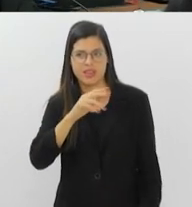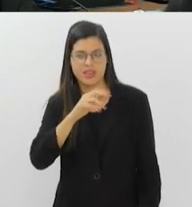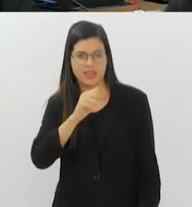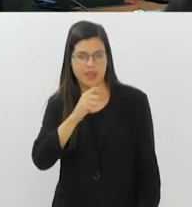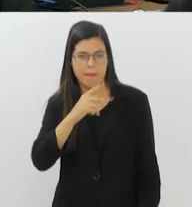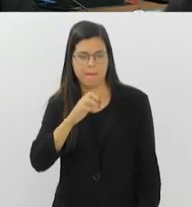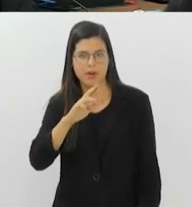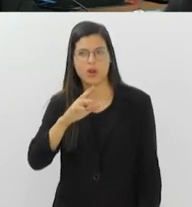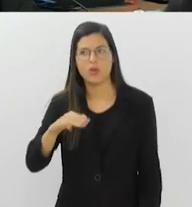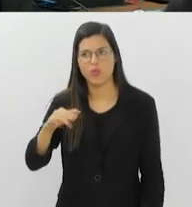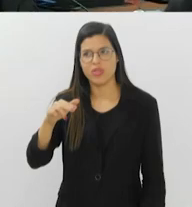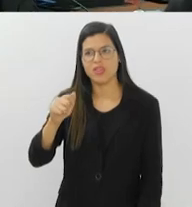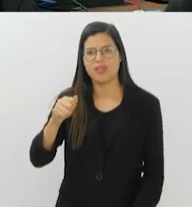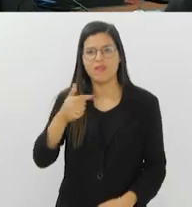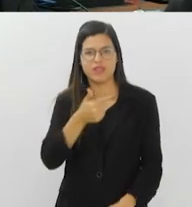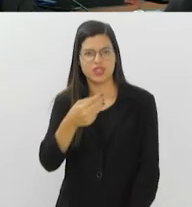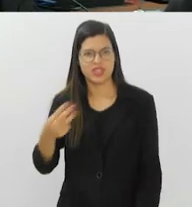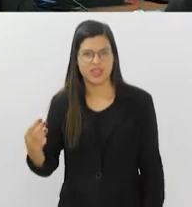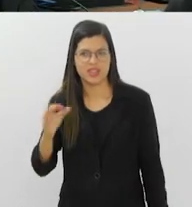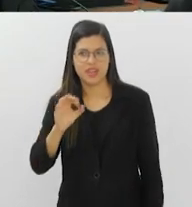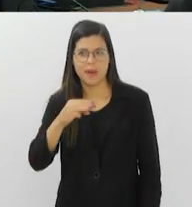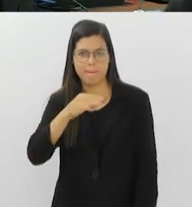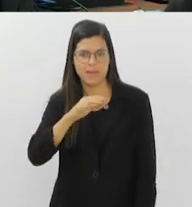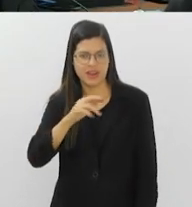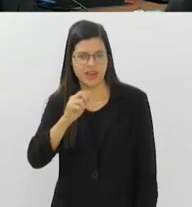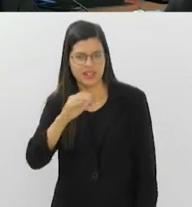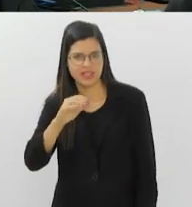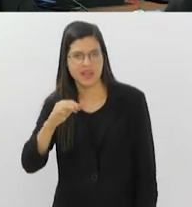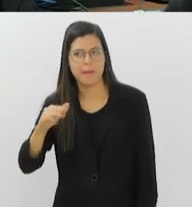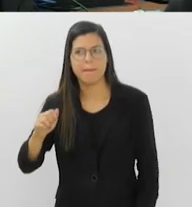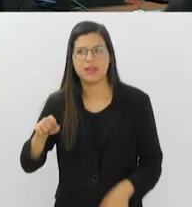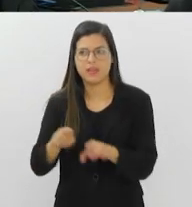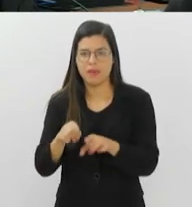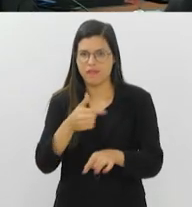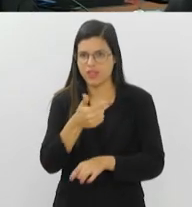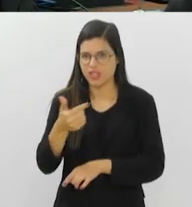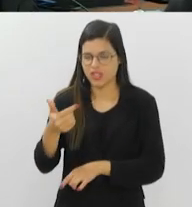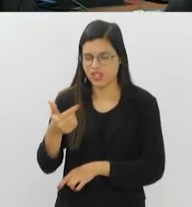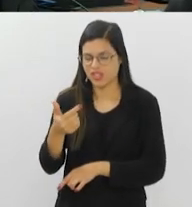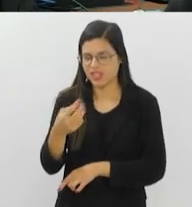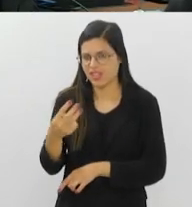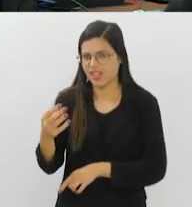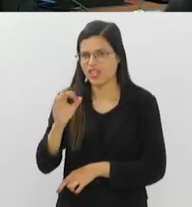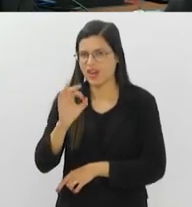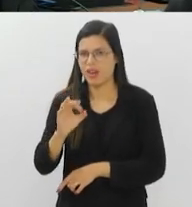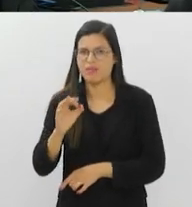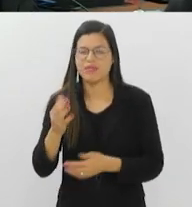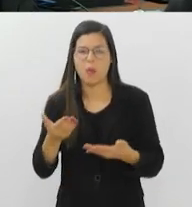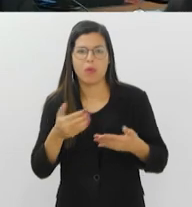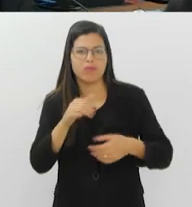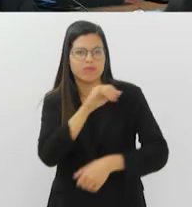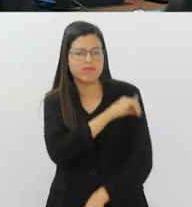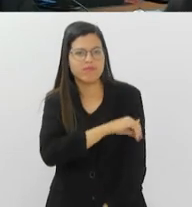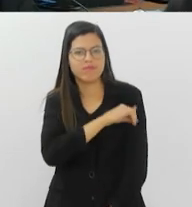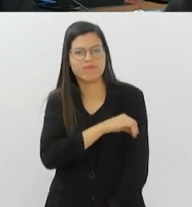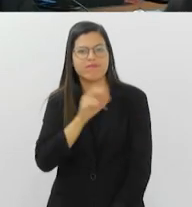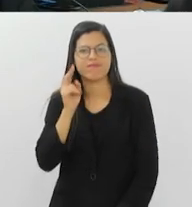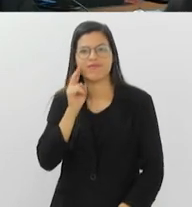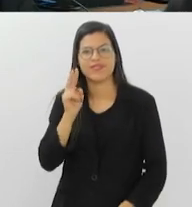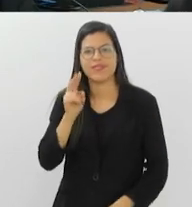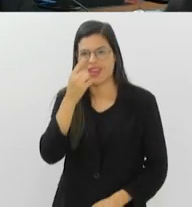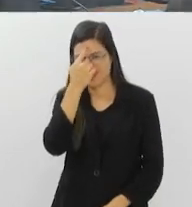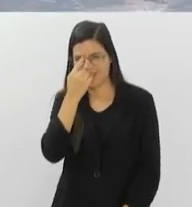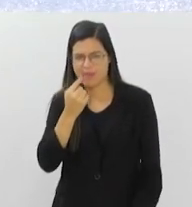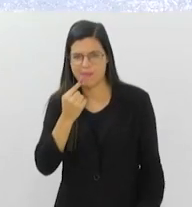23 graus e Miracema, 23 graus também com sol. Vamos ver agora o tempo aqui no Rio de Janeiro. Você vê imagens aí da Baía de Guanabara,